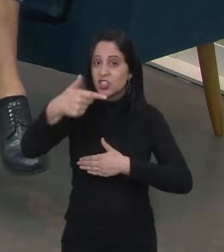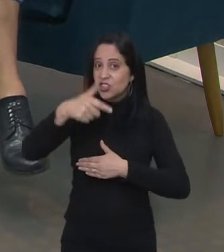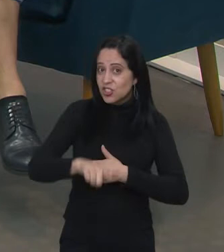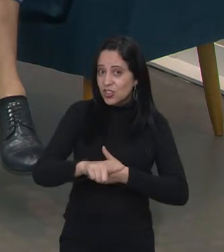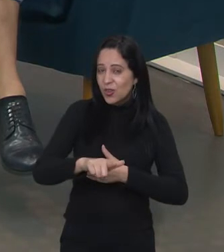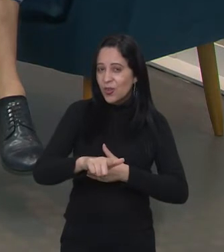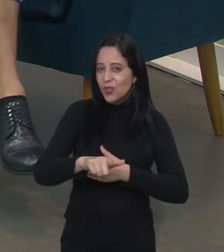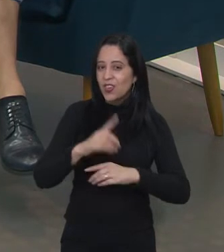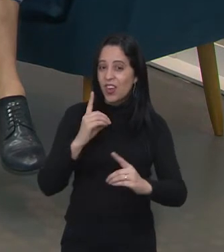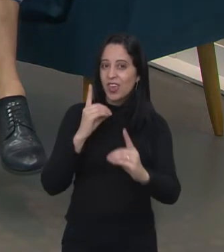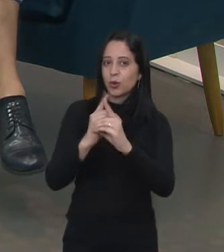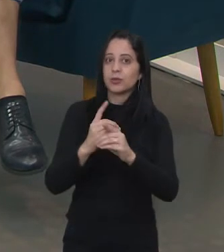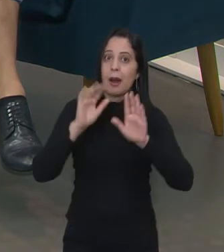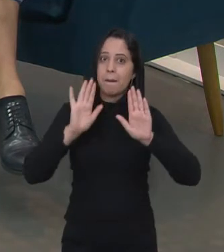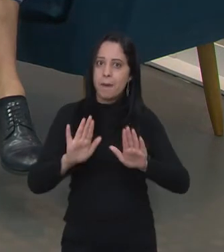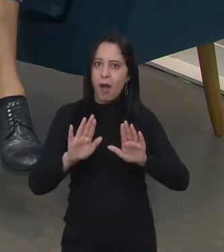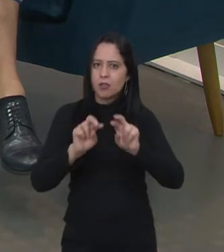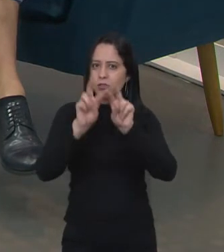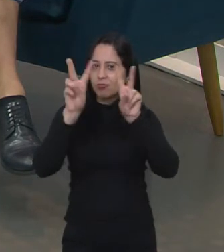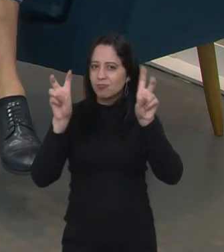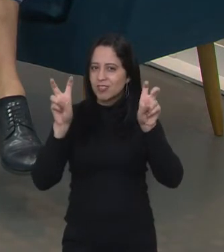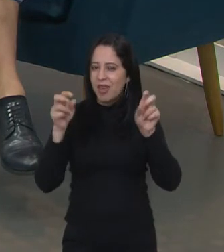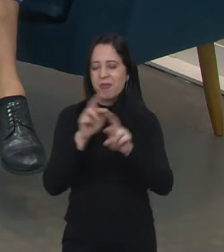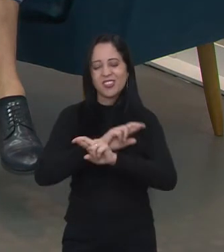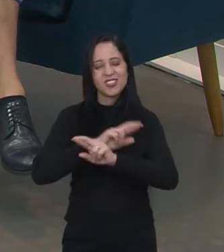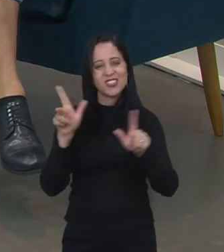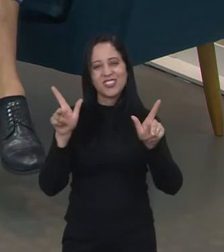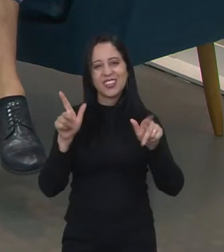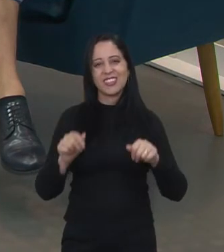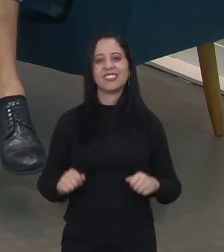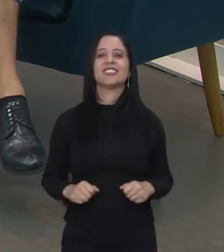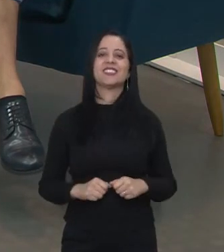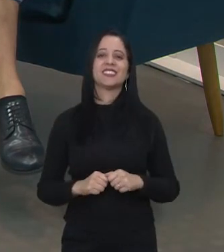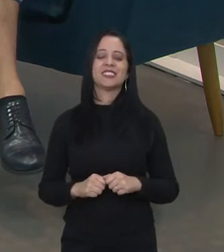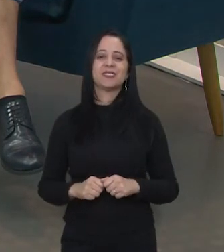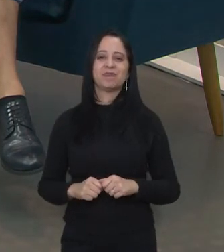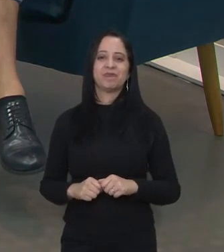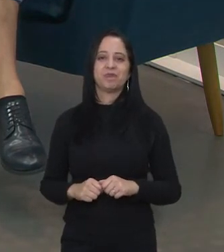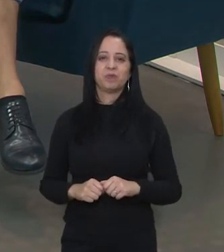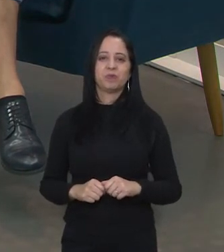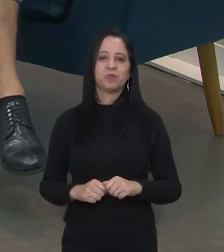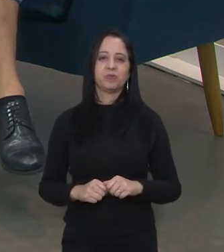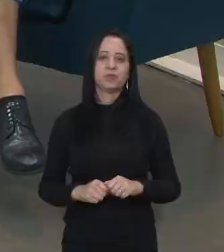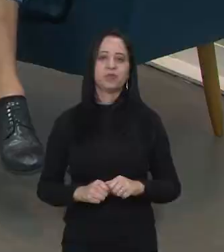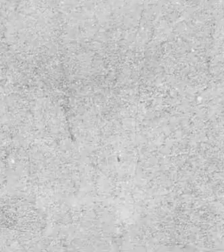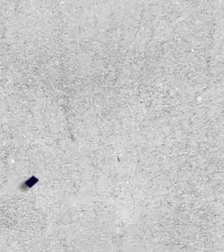encontramos na mesma estação, mas sempre com um destino diferente. Até lá!